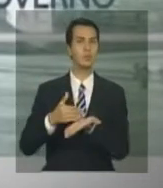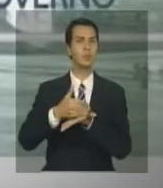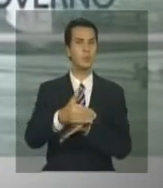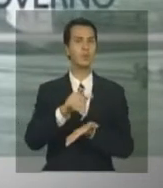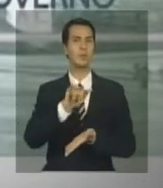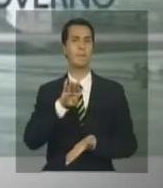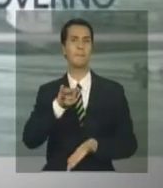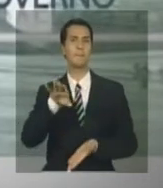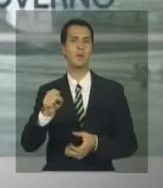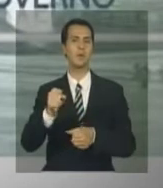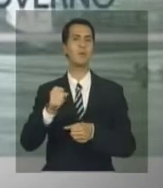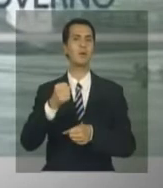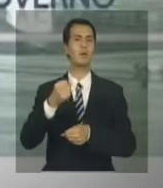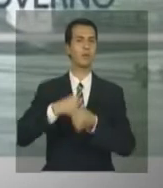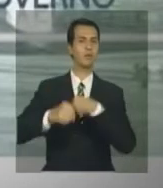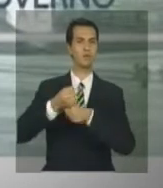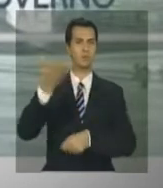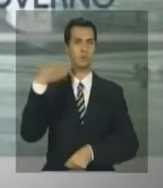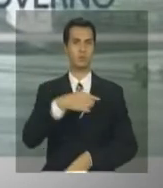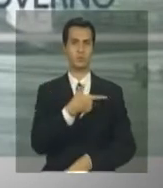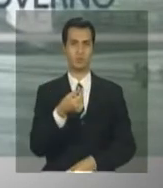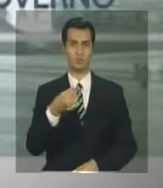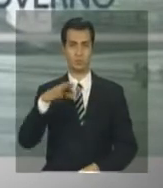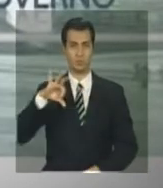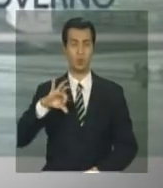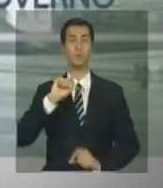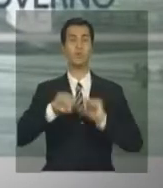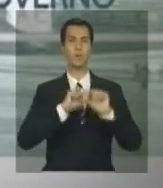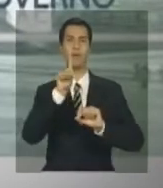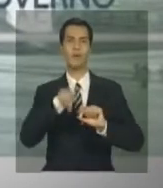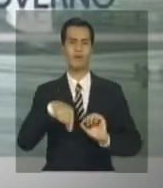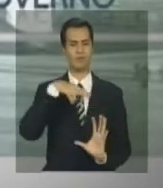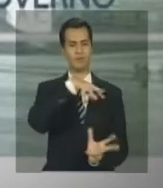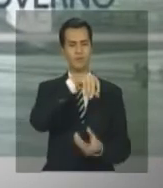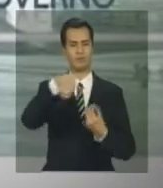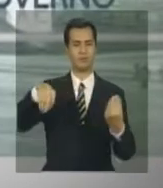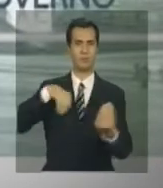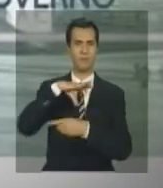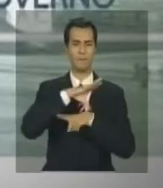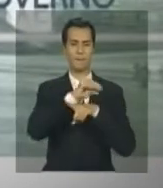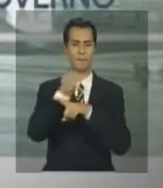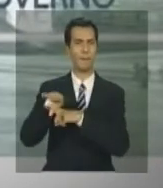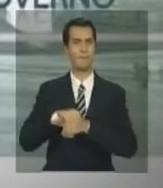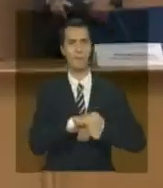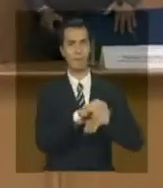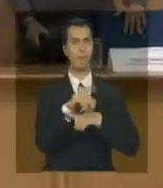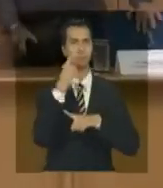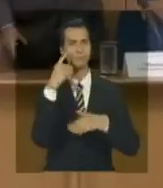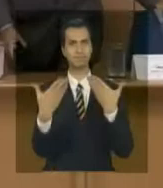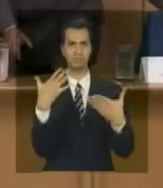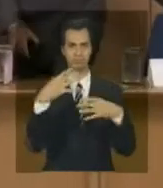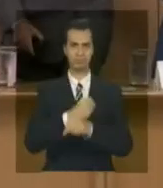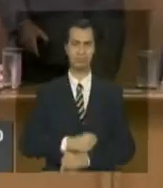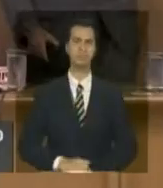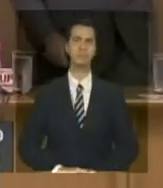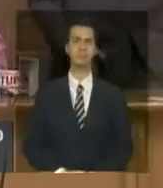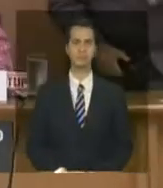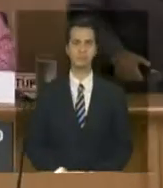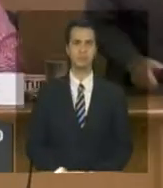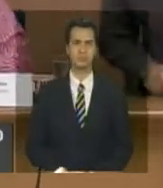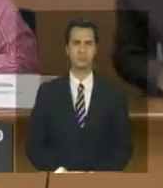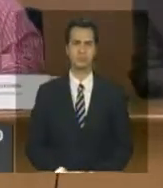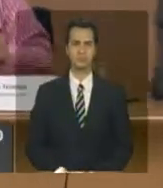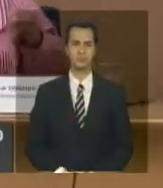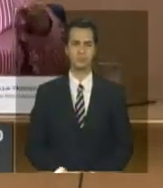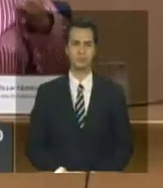IBAMA. Os dados utilizados são baseados em mapas do satélite Landsat. Veja como foi. Eu vou pedir ao Dr. Braulio